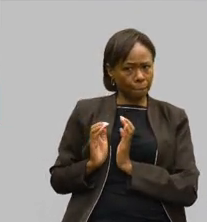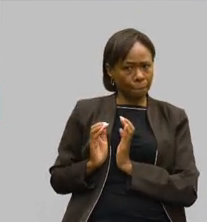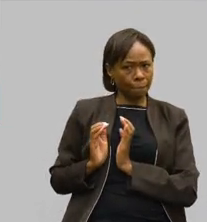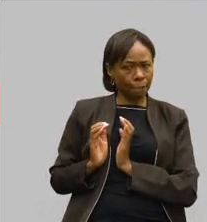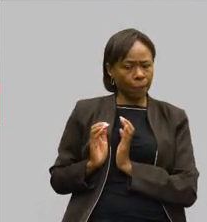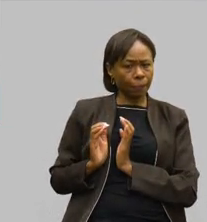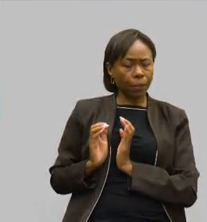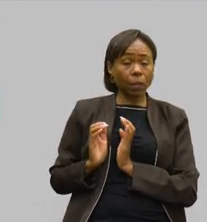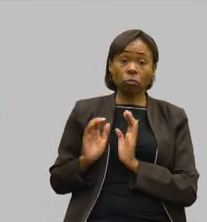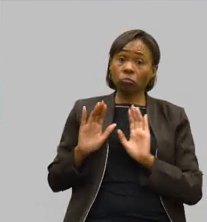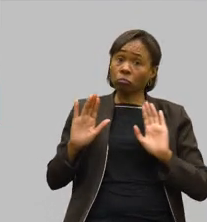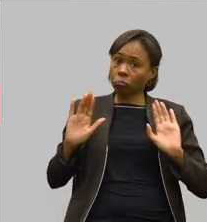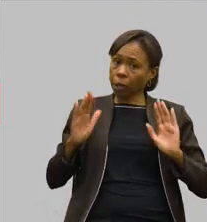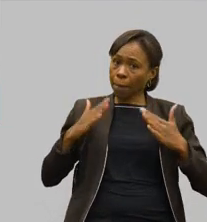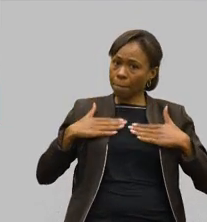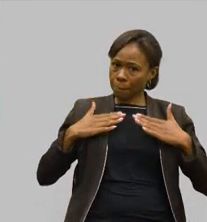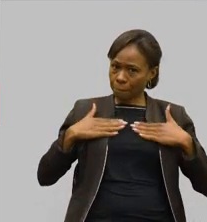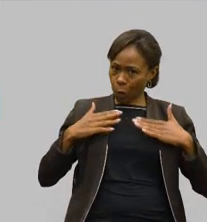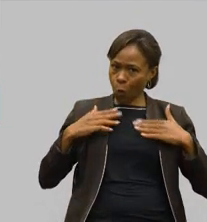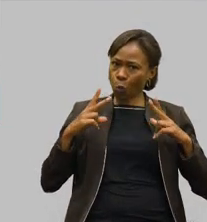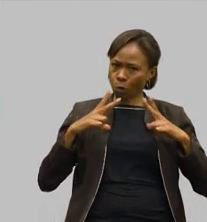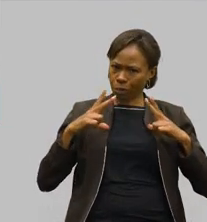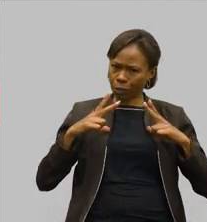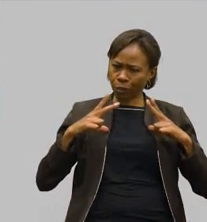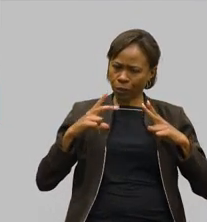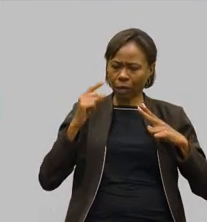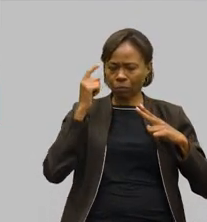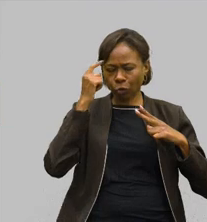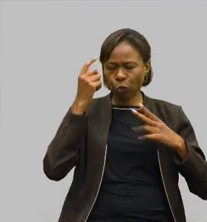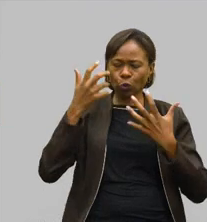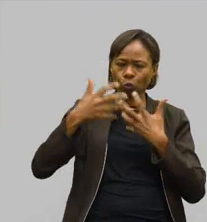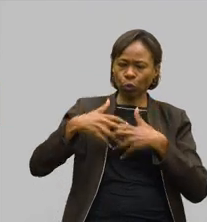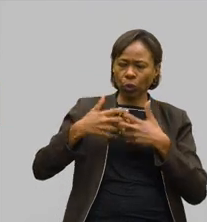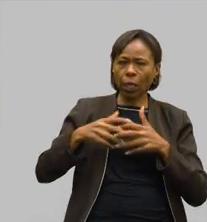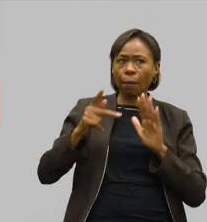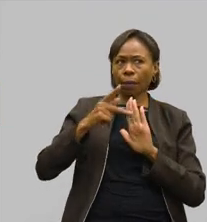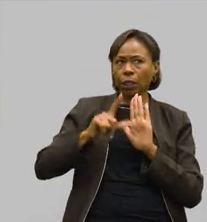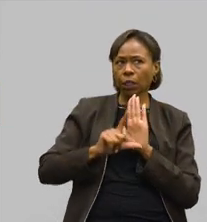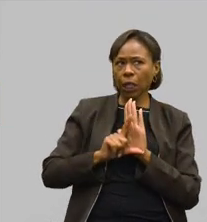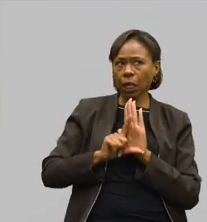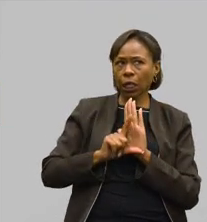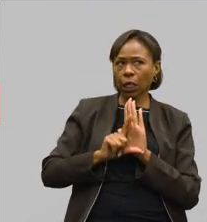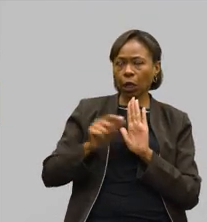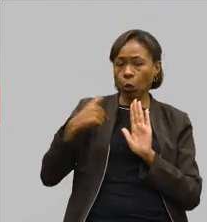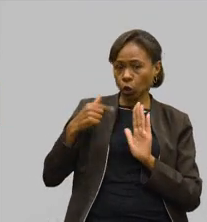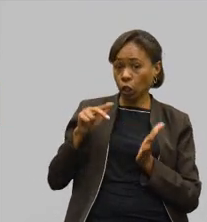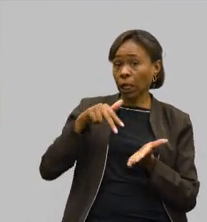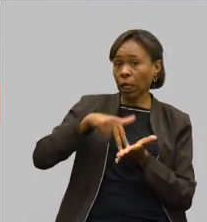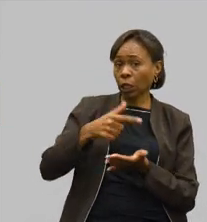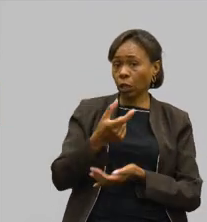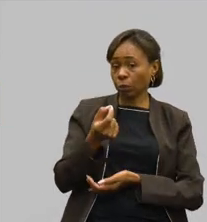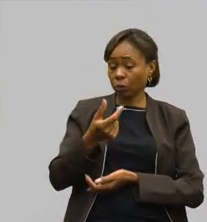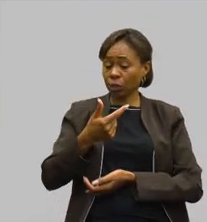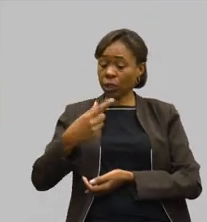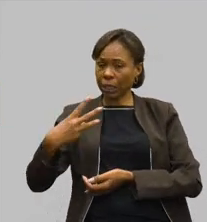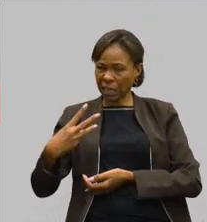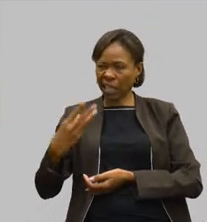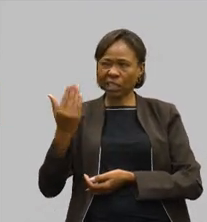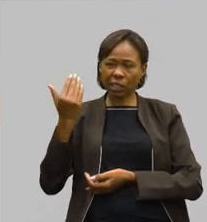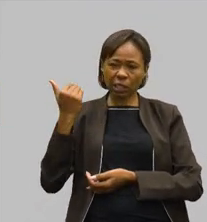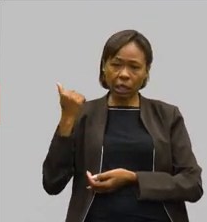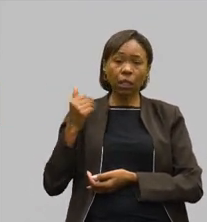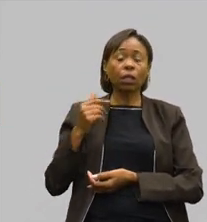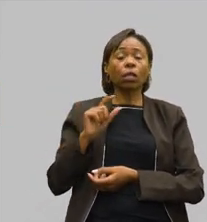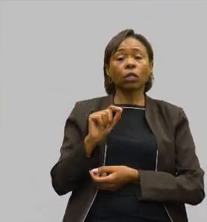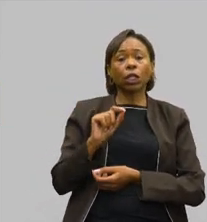pessoal, o meu, foi um dos meus primeiros projetos de lei depois que cheguei aqui em 2023, a PL 256, que se